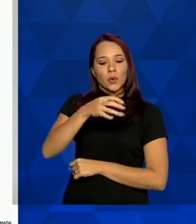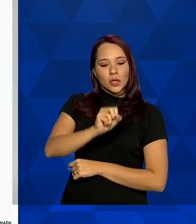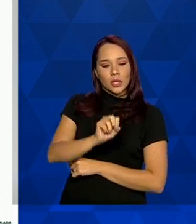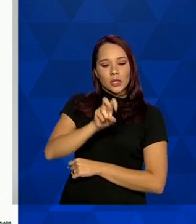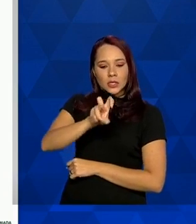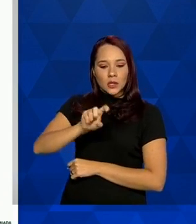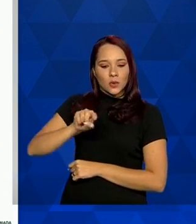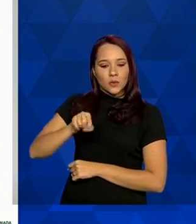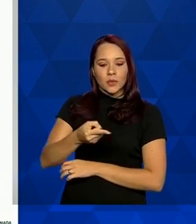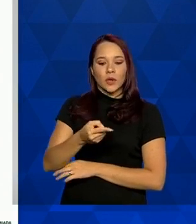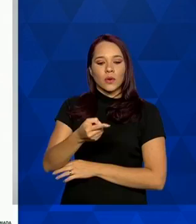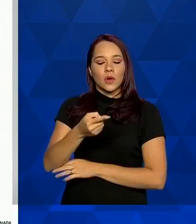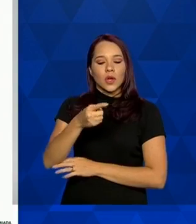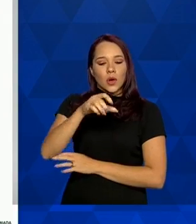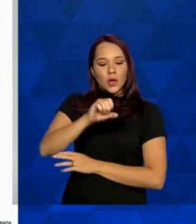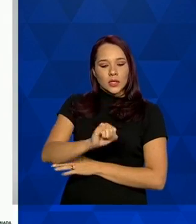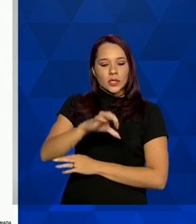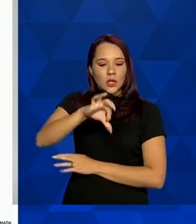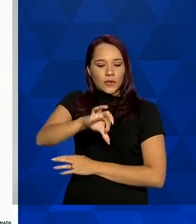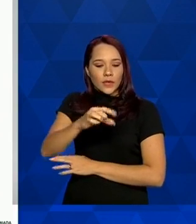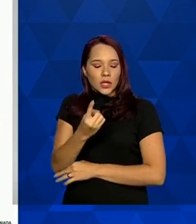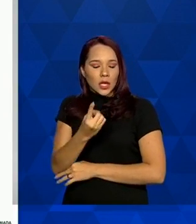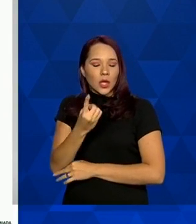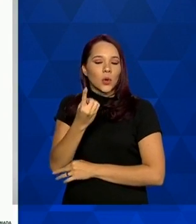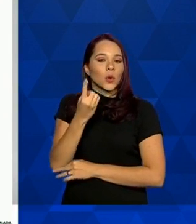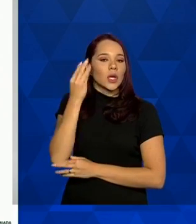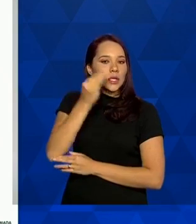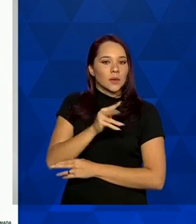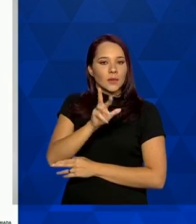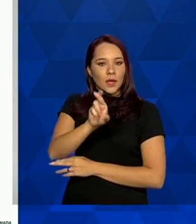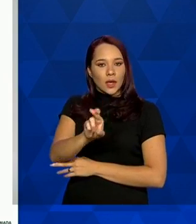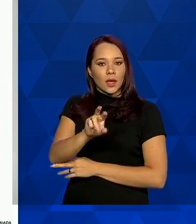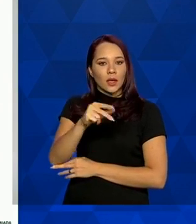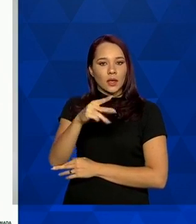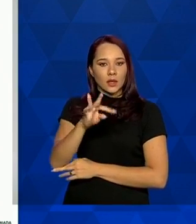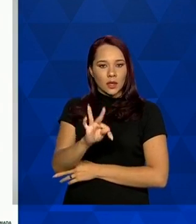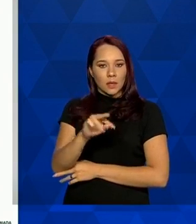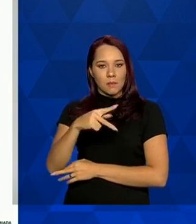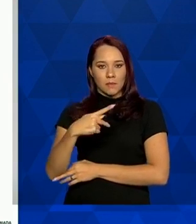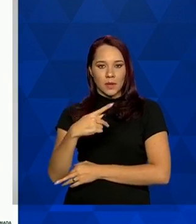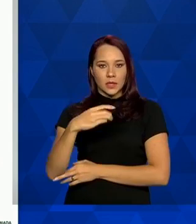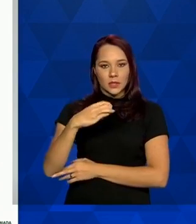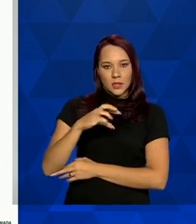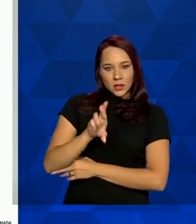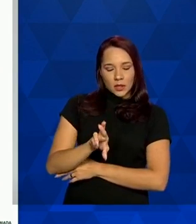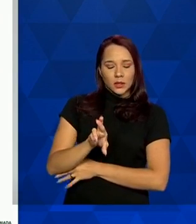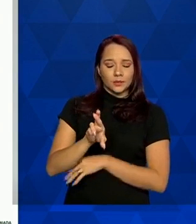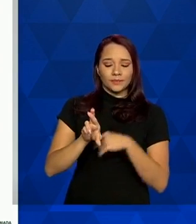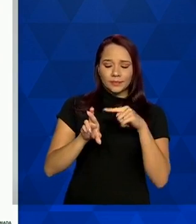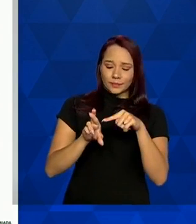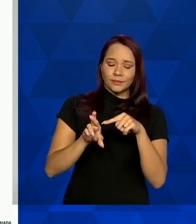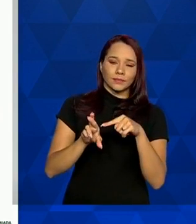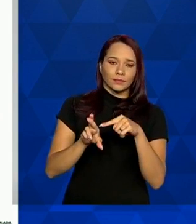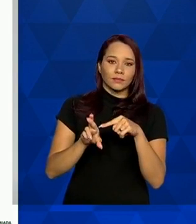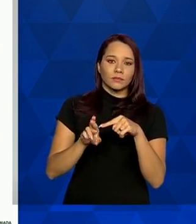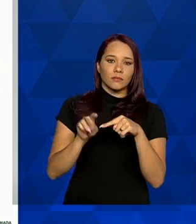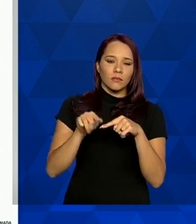891 exames para RT-PCR realizados e desse total